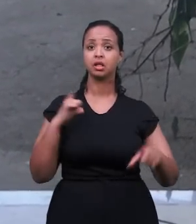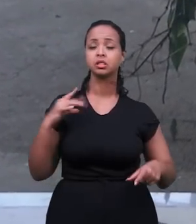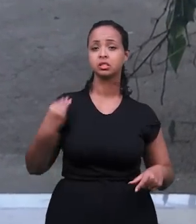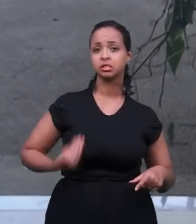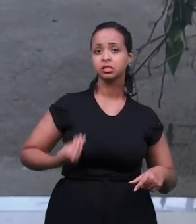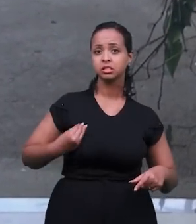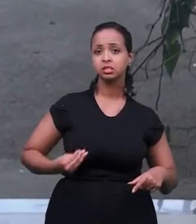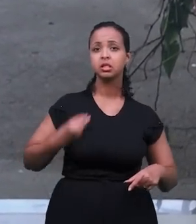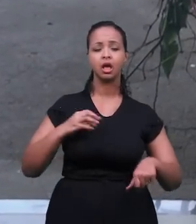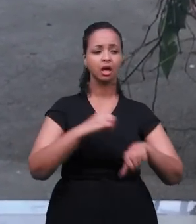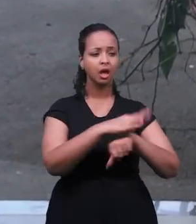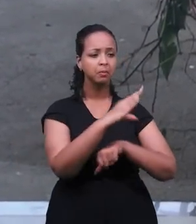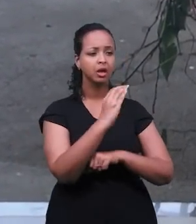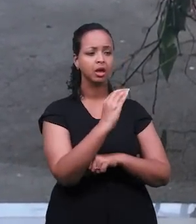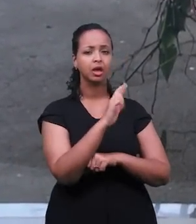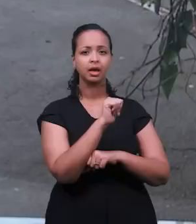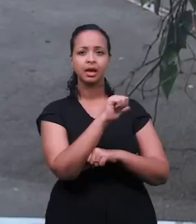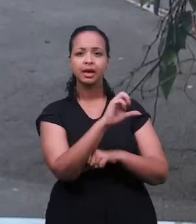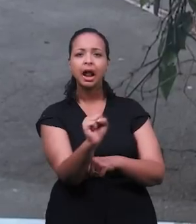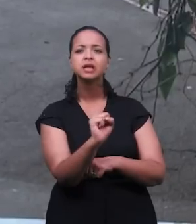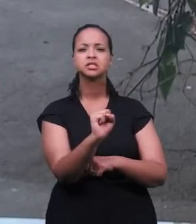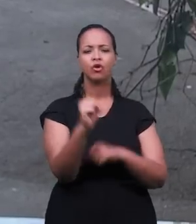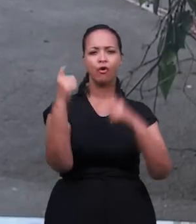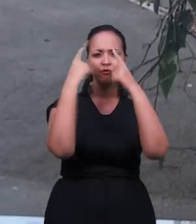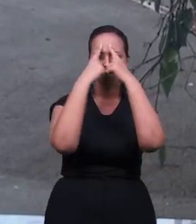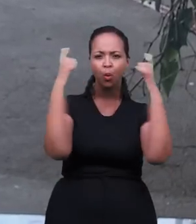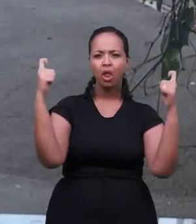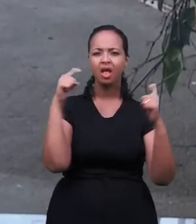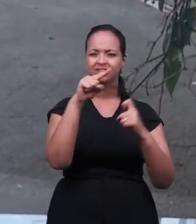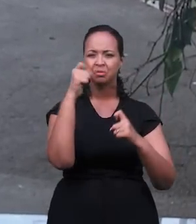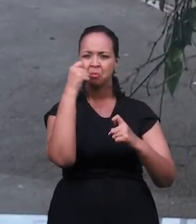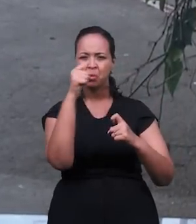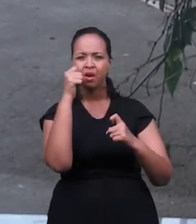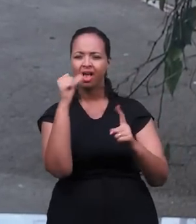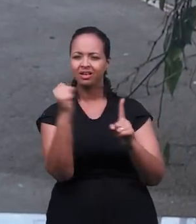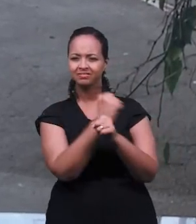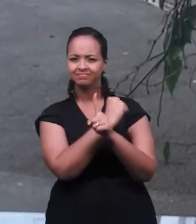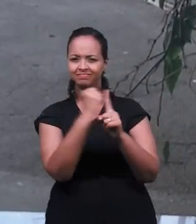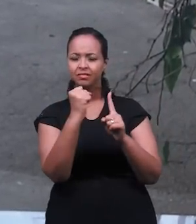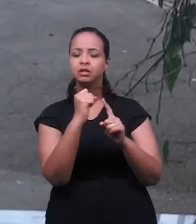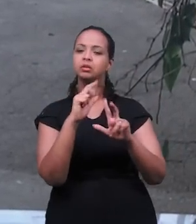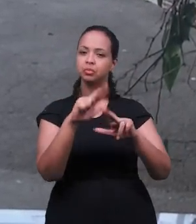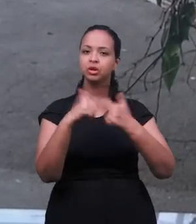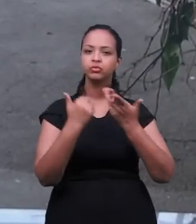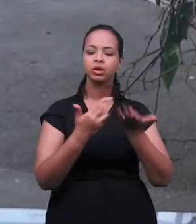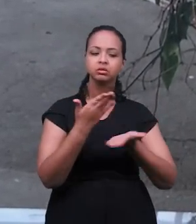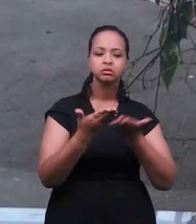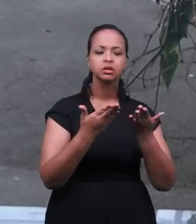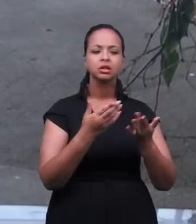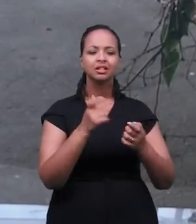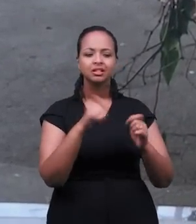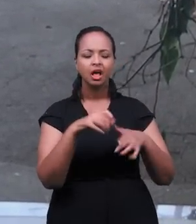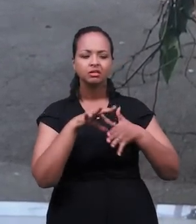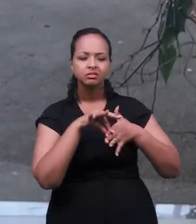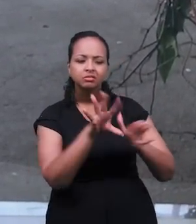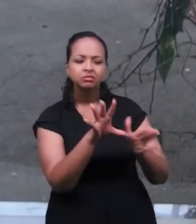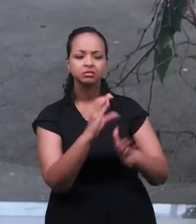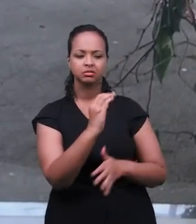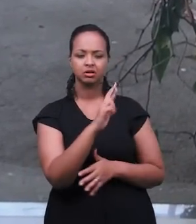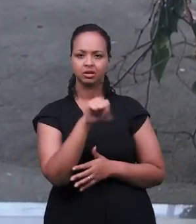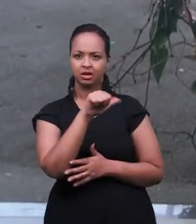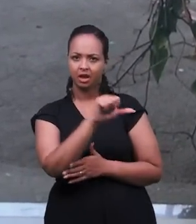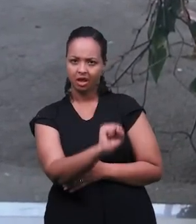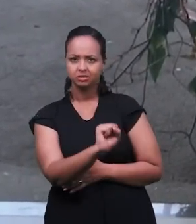Estamos fazendo vários encaminhamentos aí para o CRAS, violência contra a mulher. Temos outros serviços que estão sendo encaminhados, né? Pegando vários